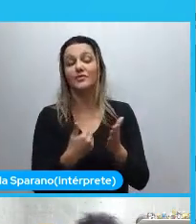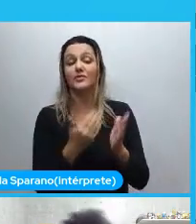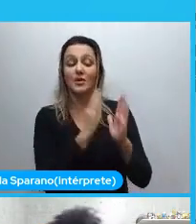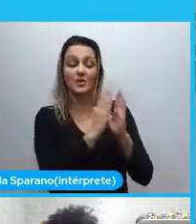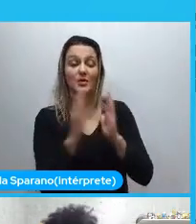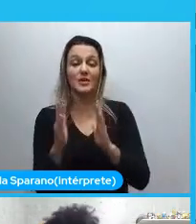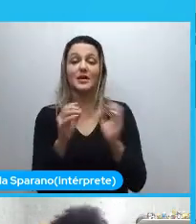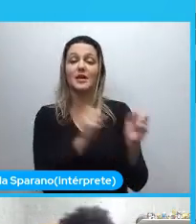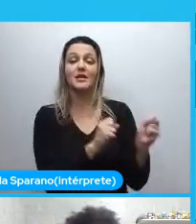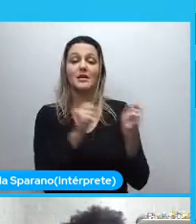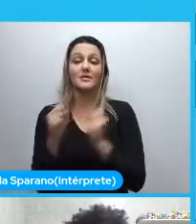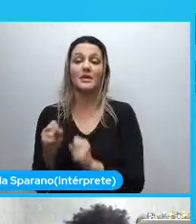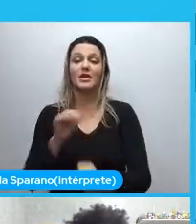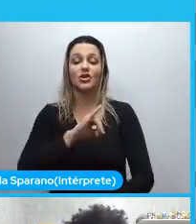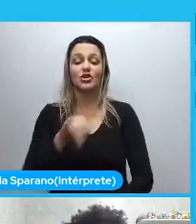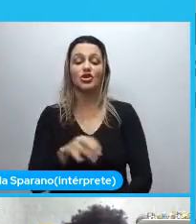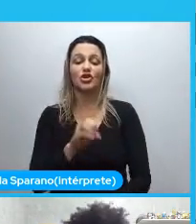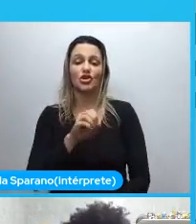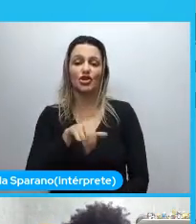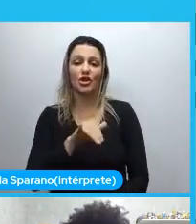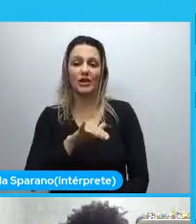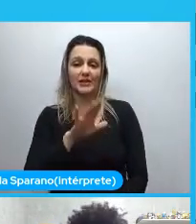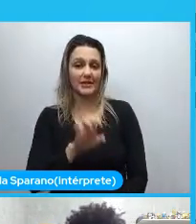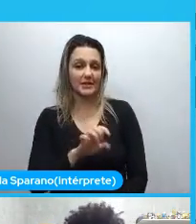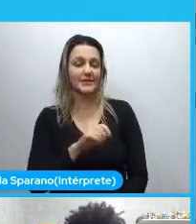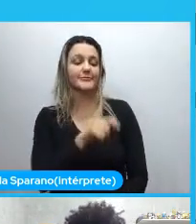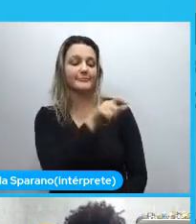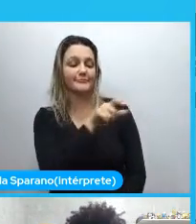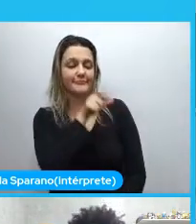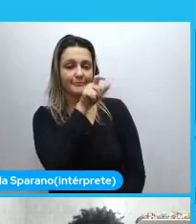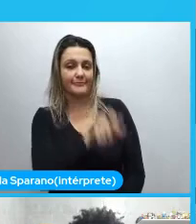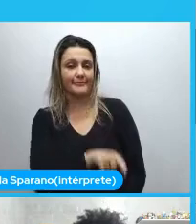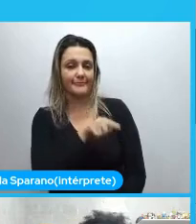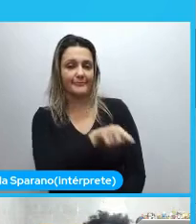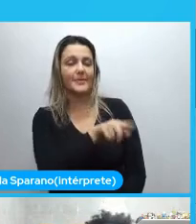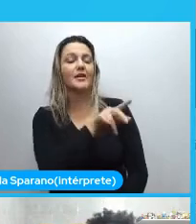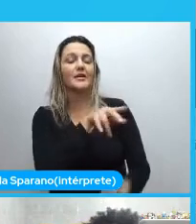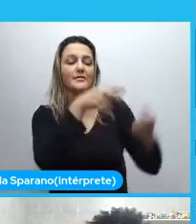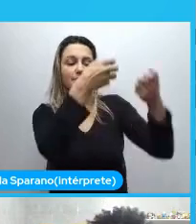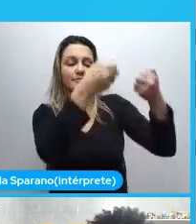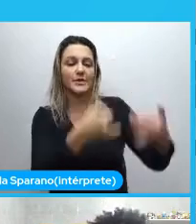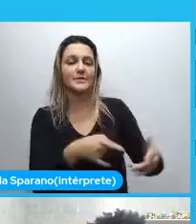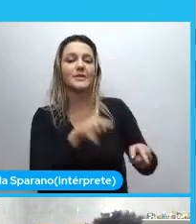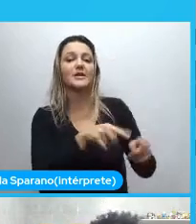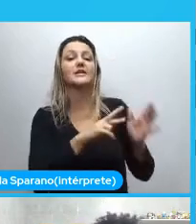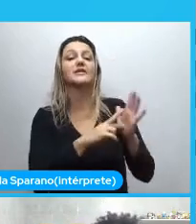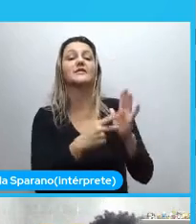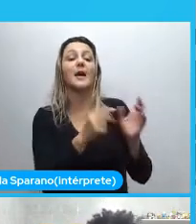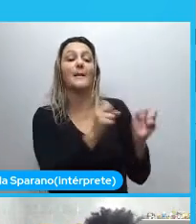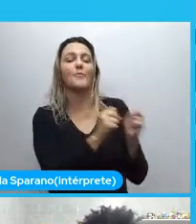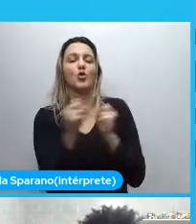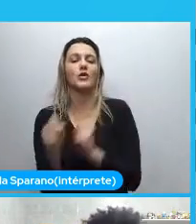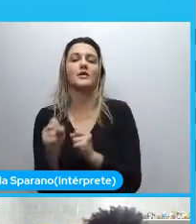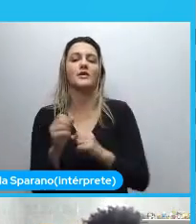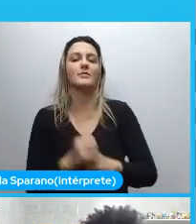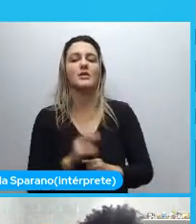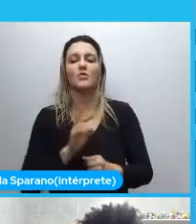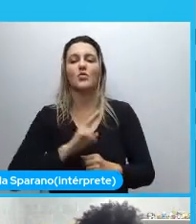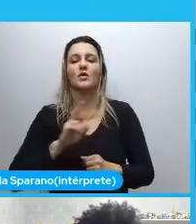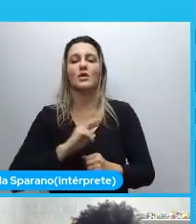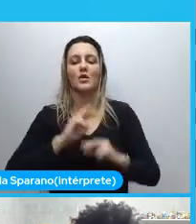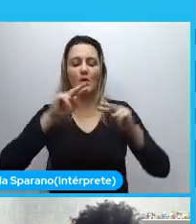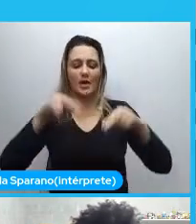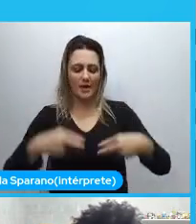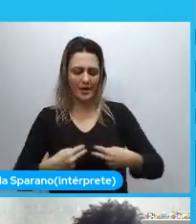Empoderamento. De Joyce Baird. Ela vai trazer. Essa definição. De que empoderamento. Não é uma coisa pessoal. uma coisa.